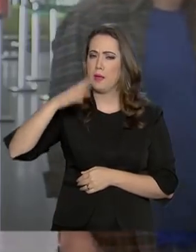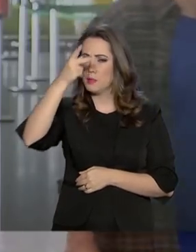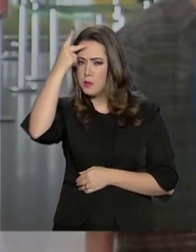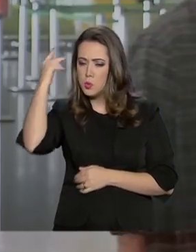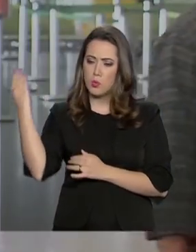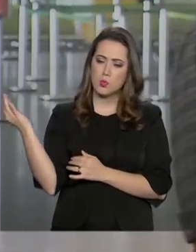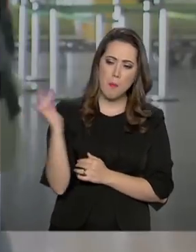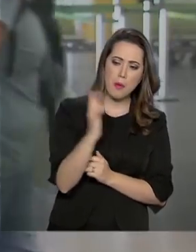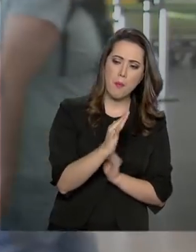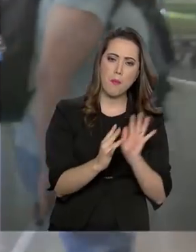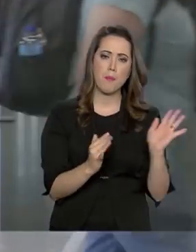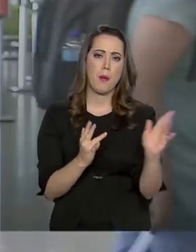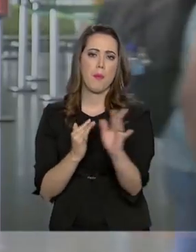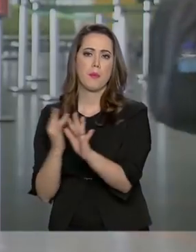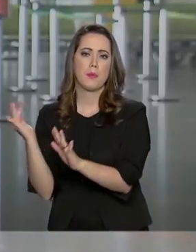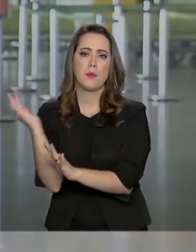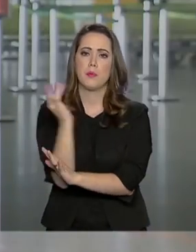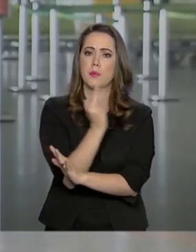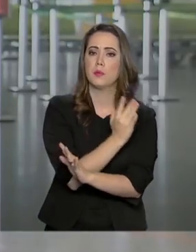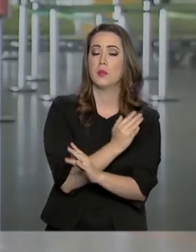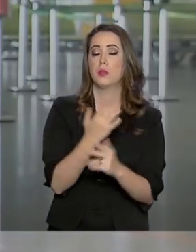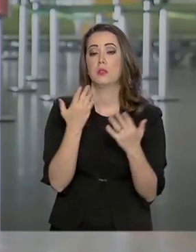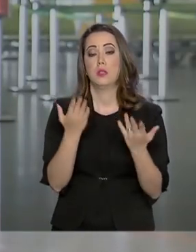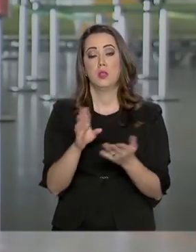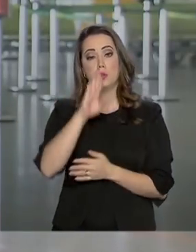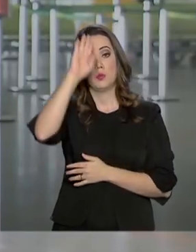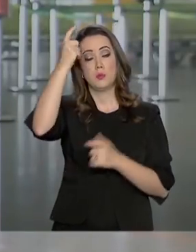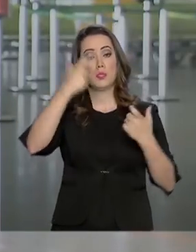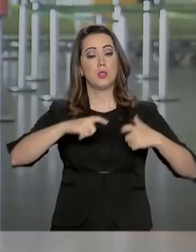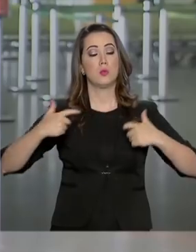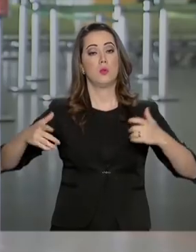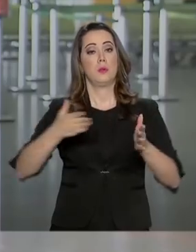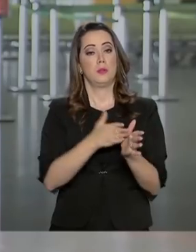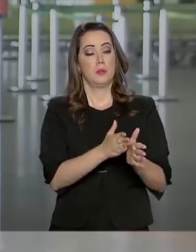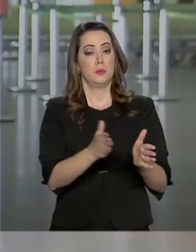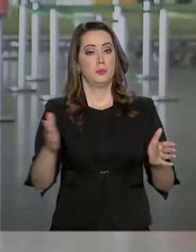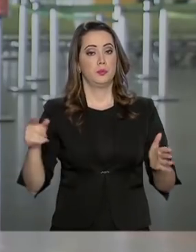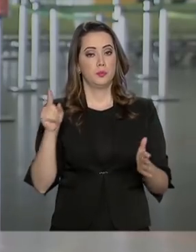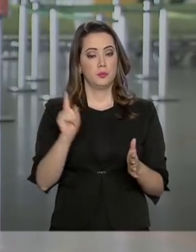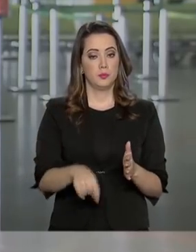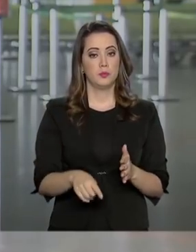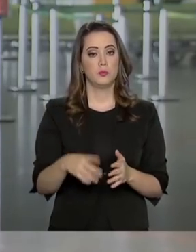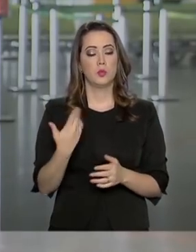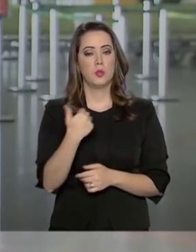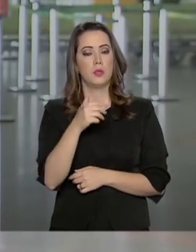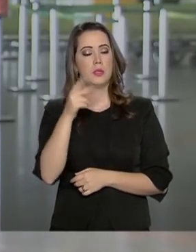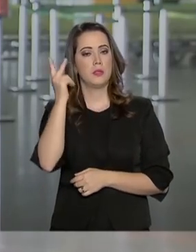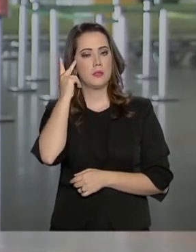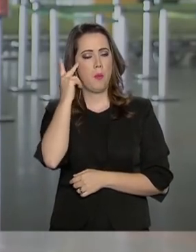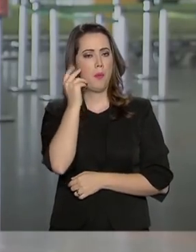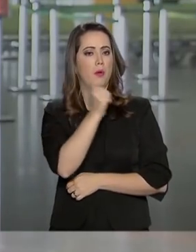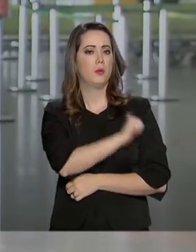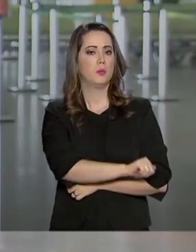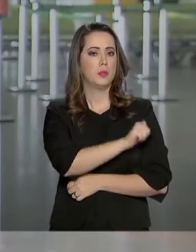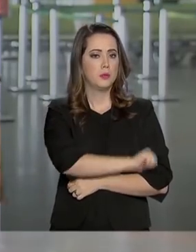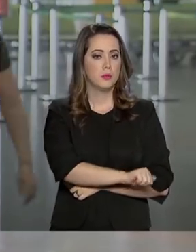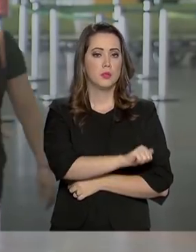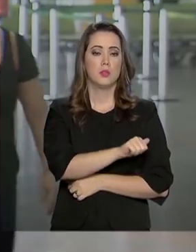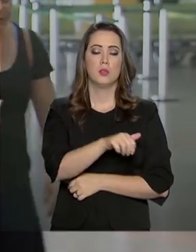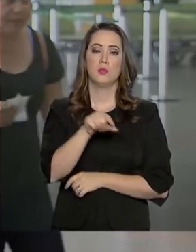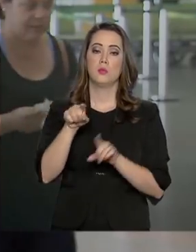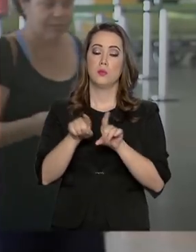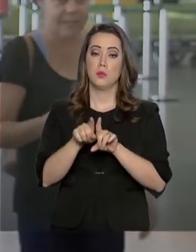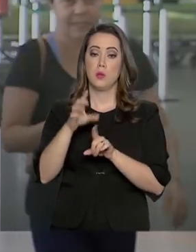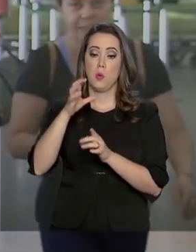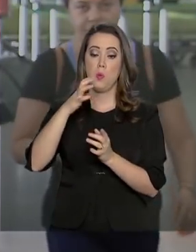de Aviação Civil, nos principais aeroportos do país neste período, que são Guarulhos, Congonhas, Galeão, Santos